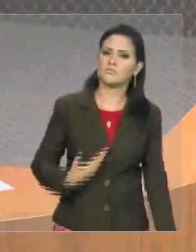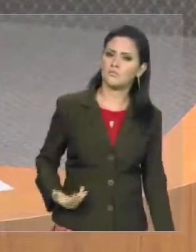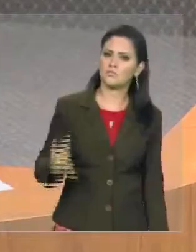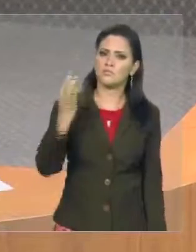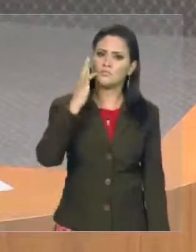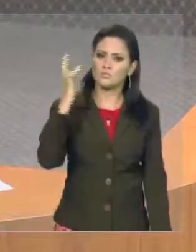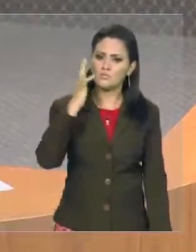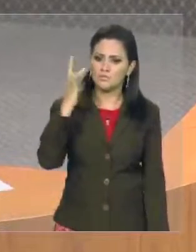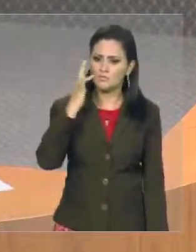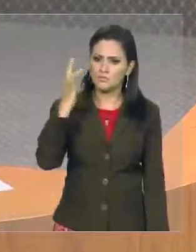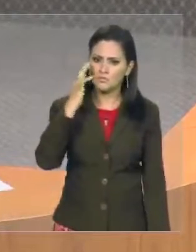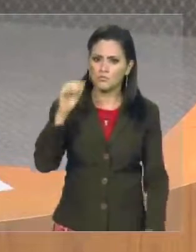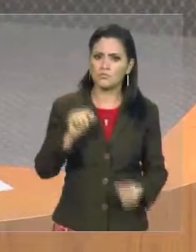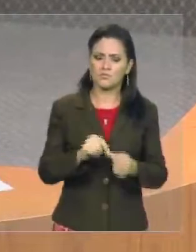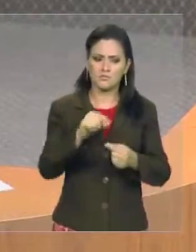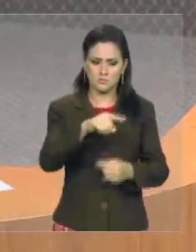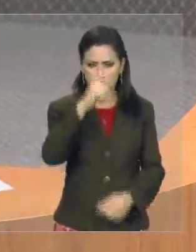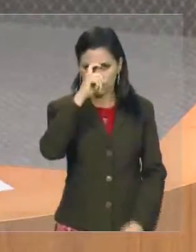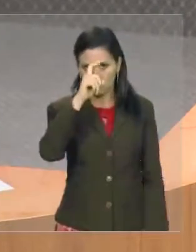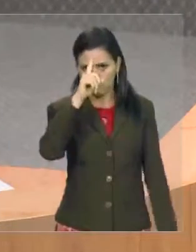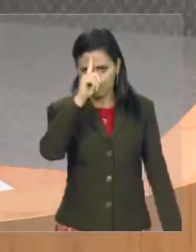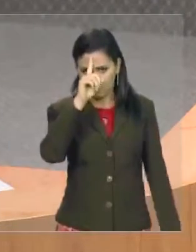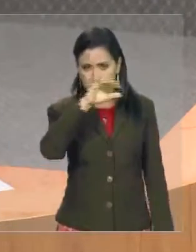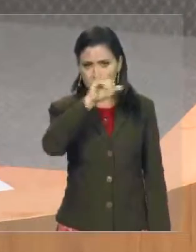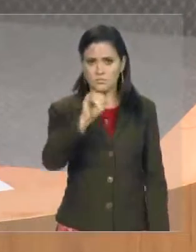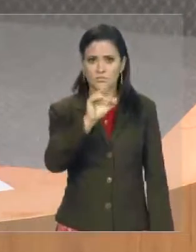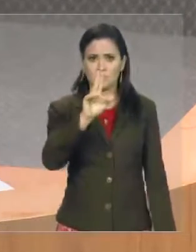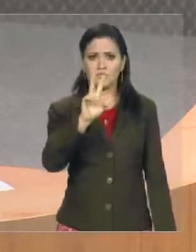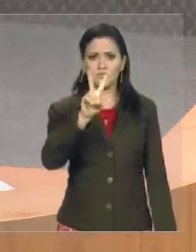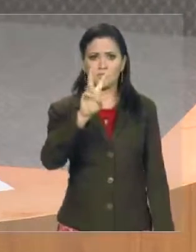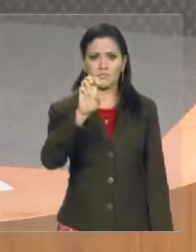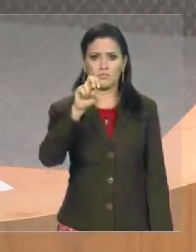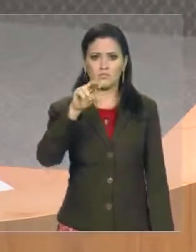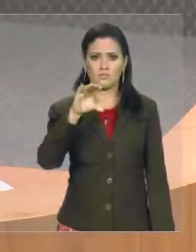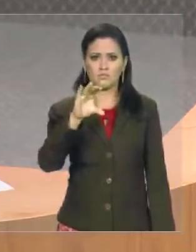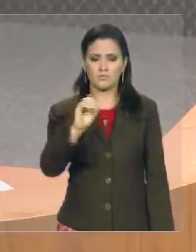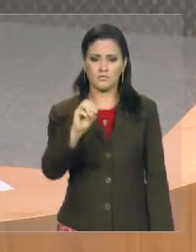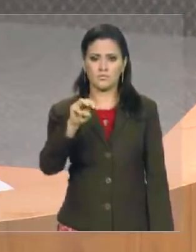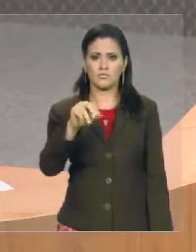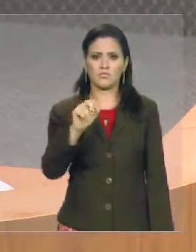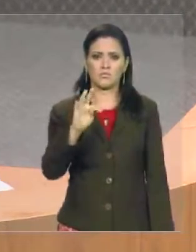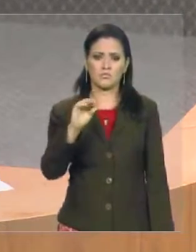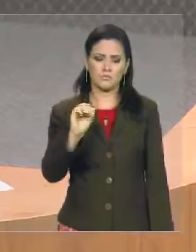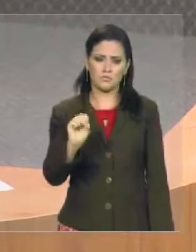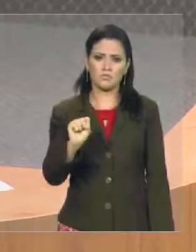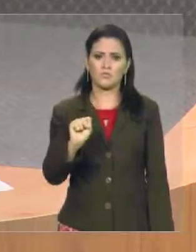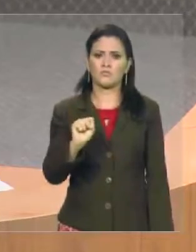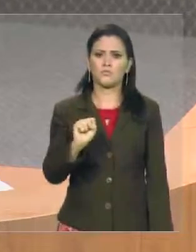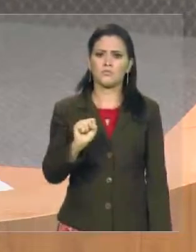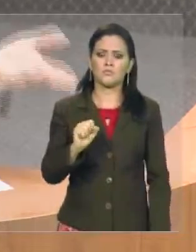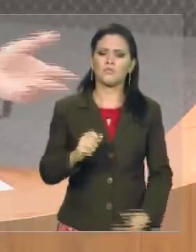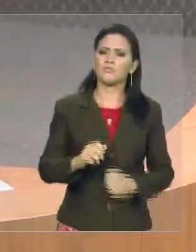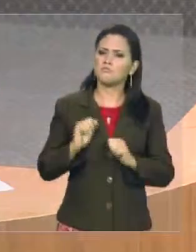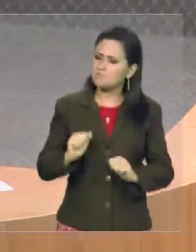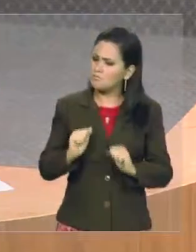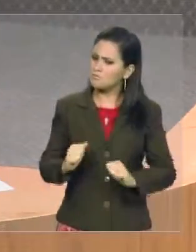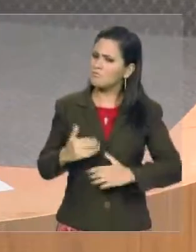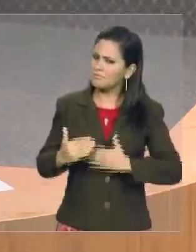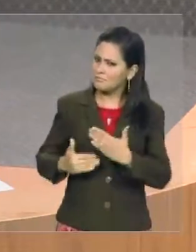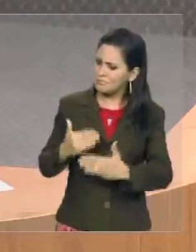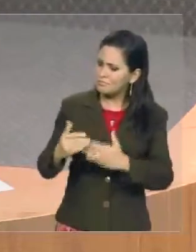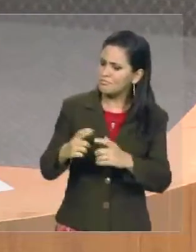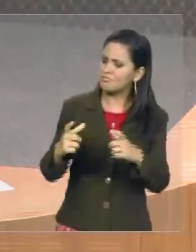no hospital infantil Juvencio Matos, ainda de forma tímida, de forma acanhada, podendo ser bem mais abrangente,